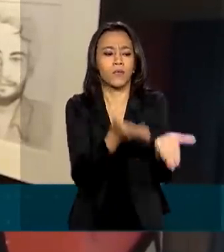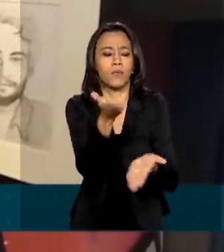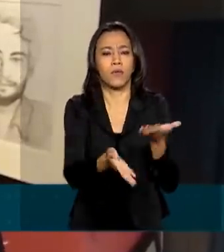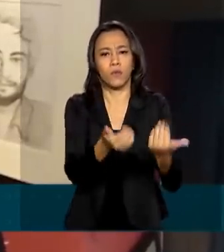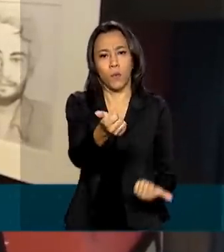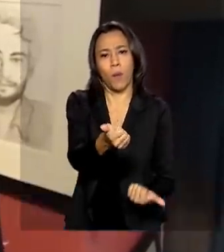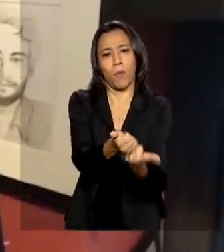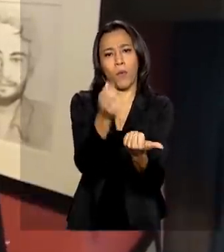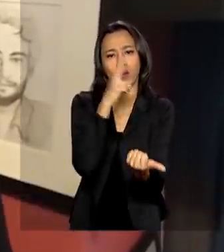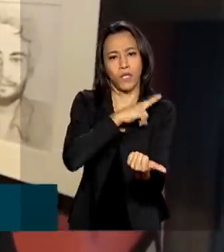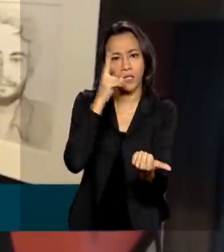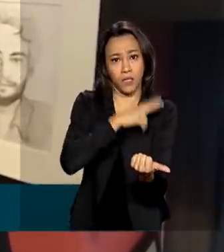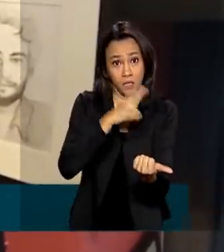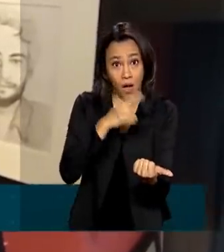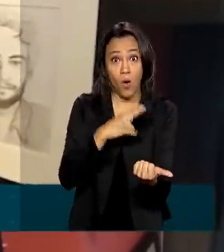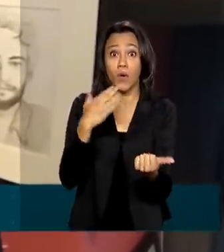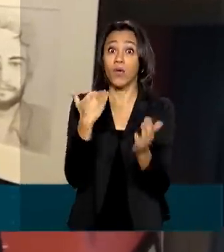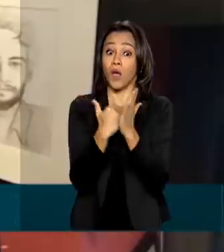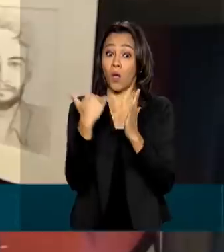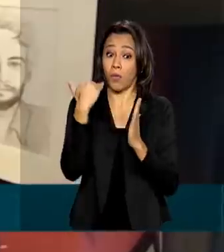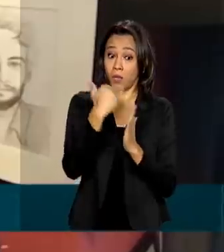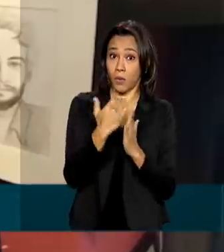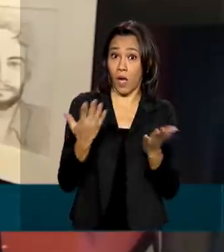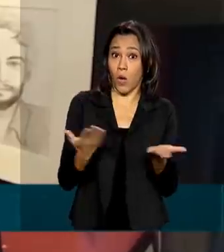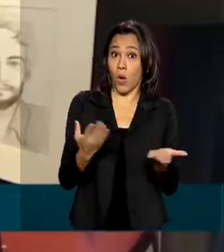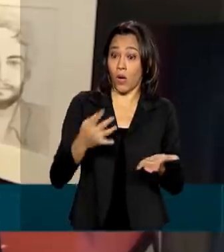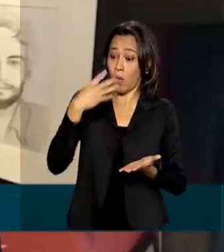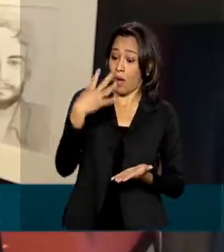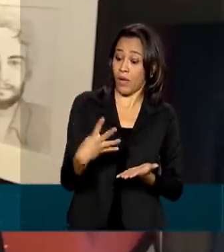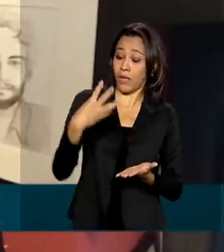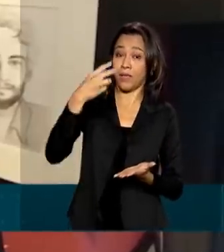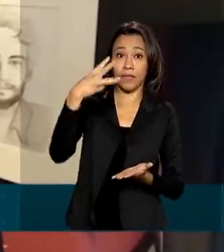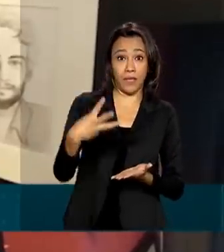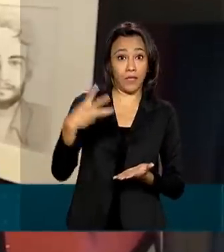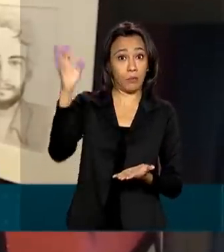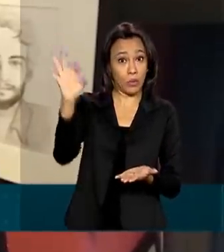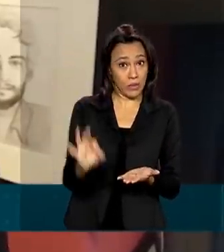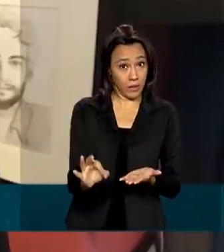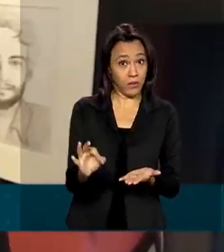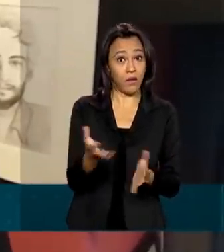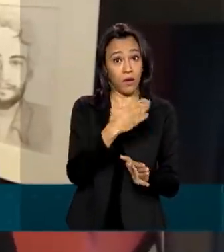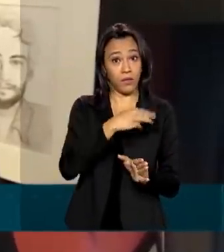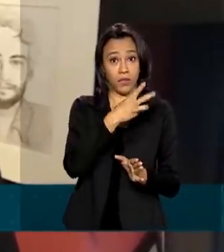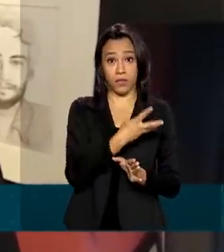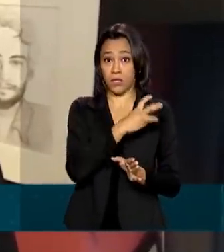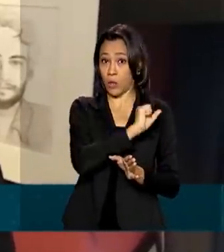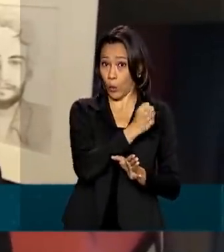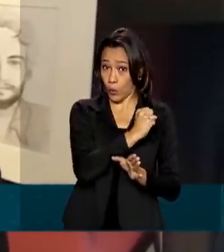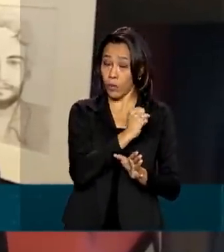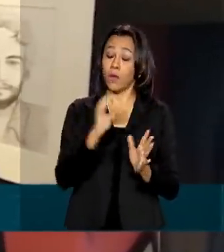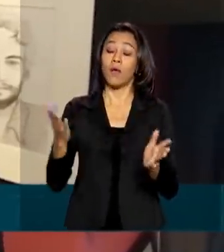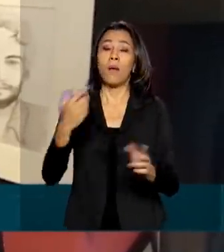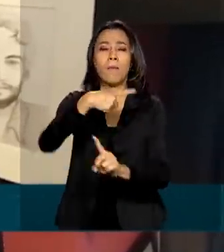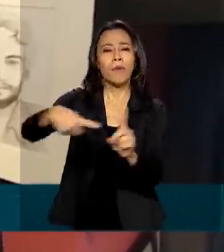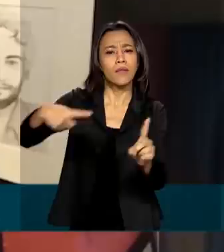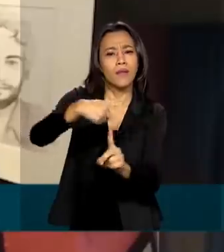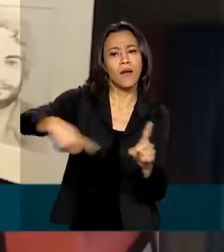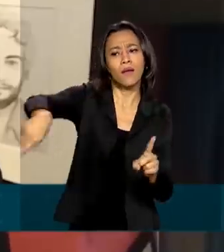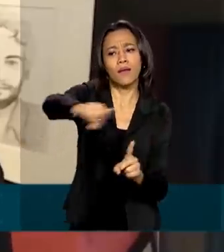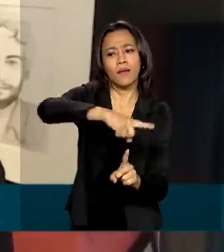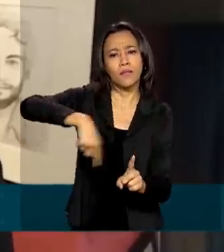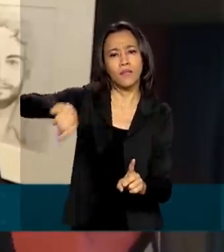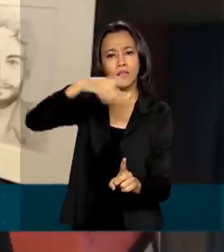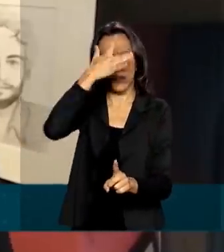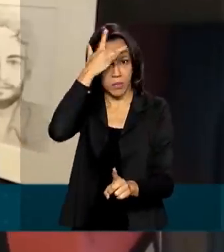que passou de 38% dos homicílios para 43% dos homicílios. Hoje, já metade da população mora com pelo